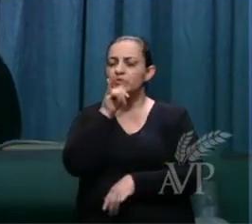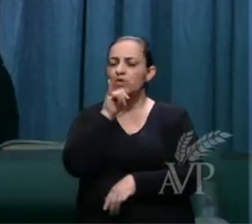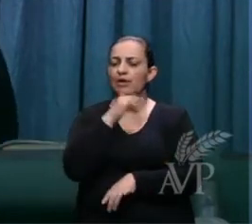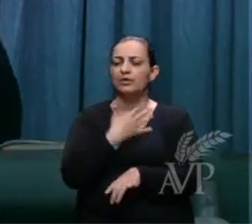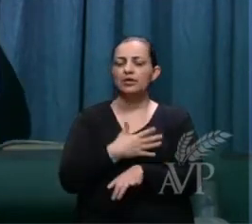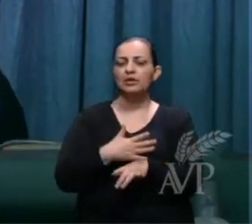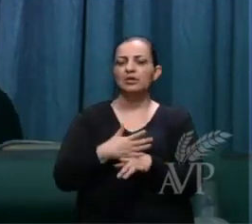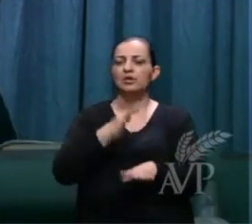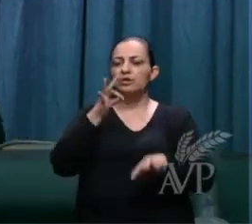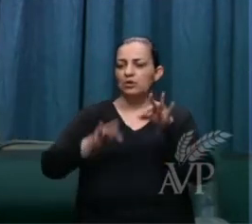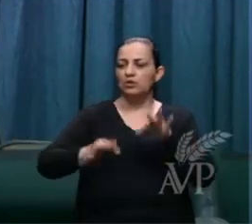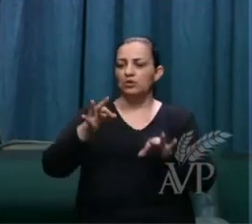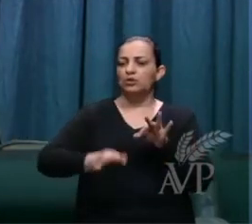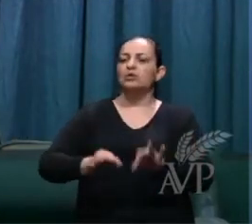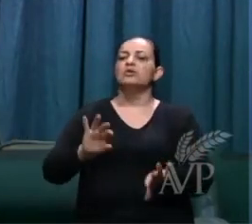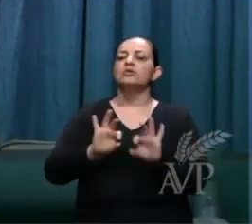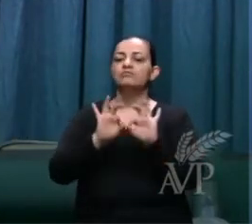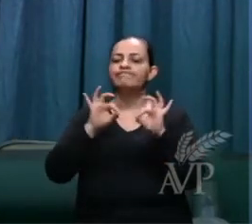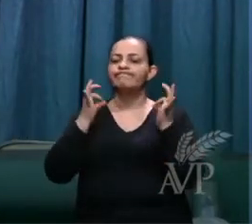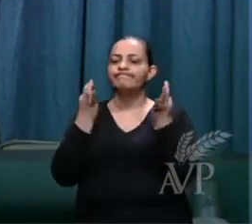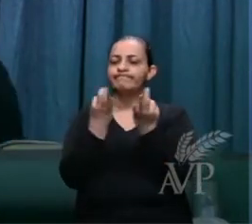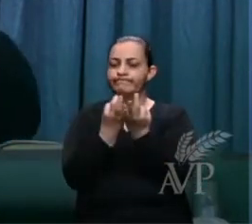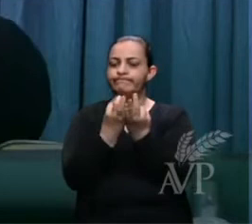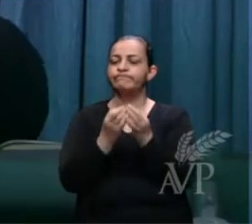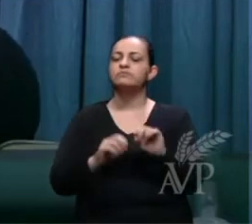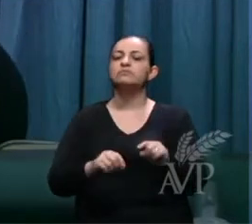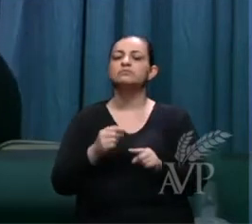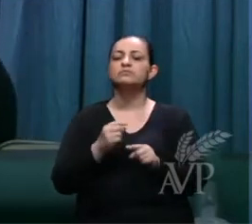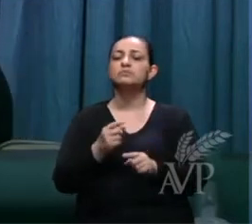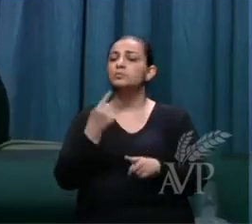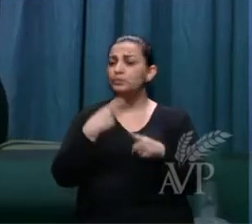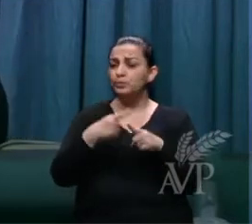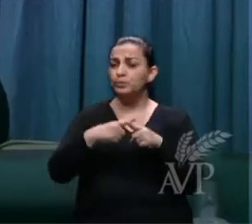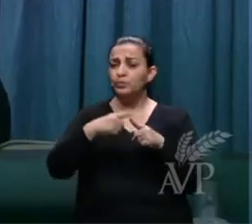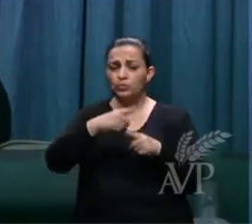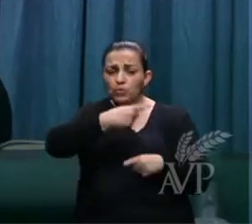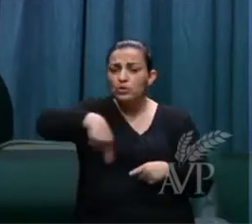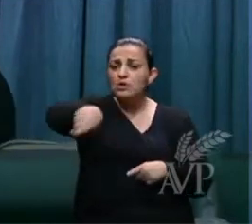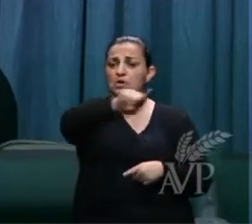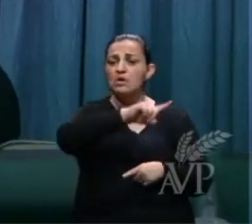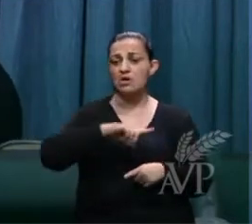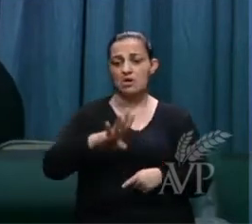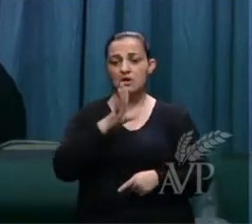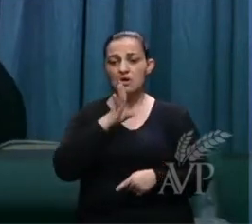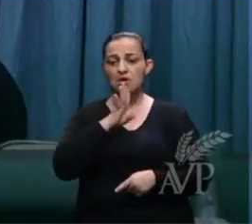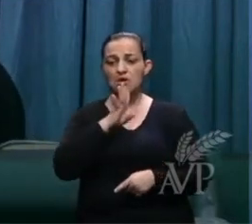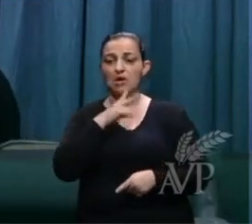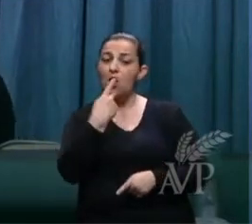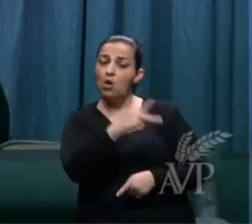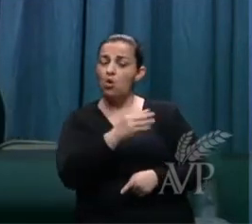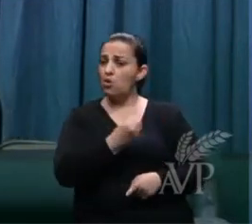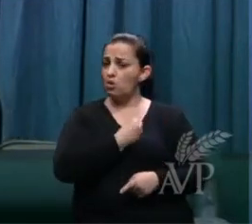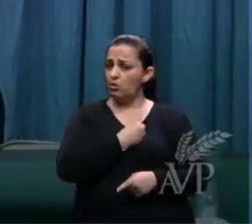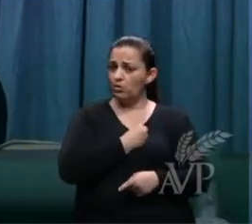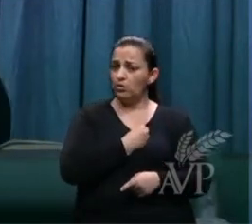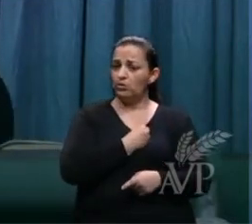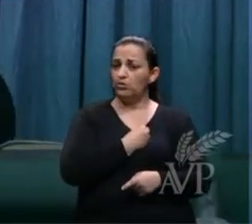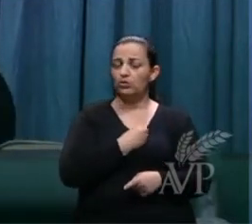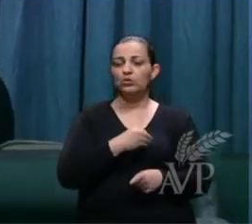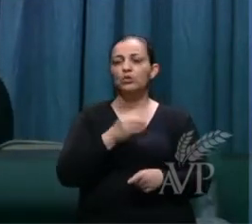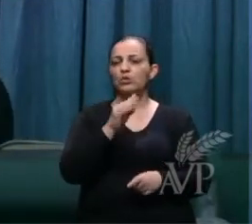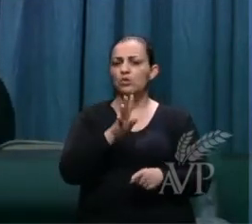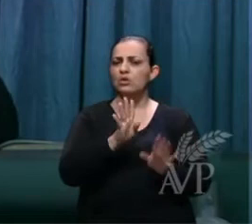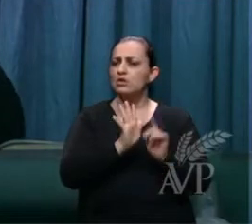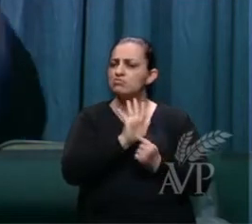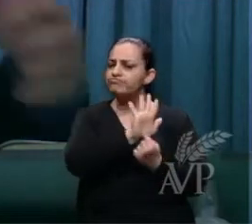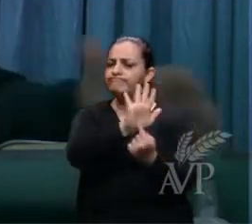juízo aos teus parentes, porque eles conheceram. Tua vida é um testemunho de Cristo,